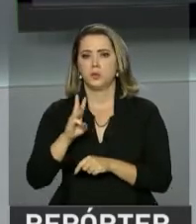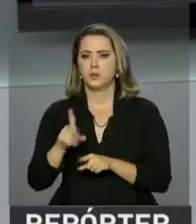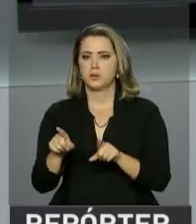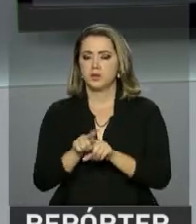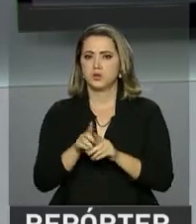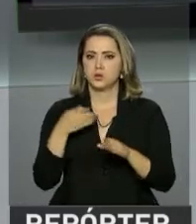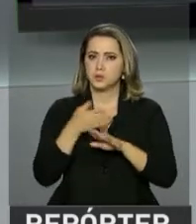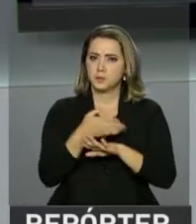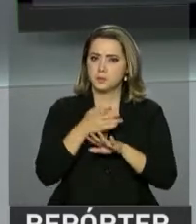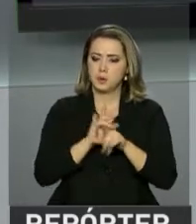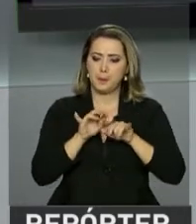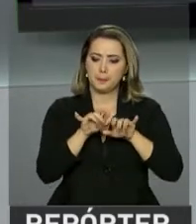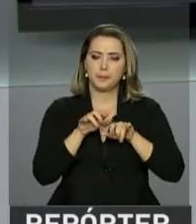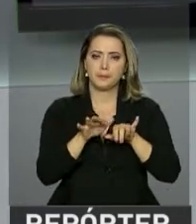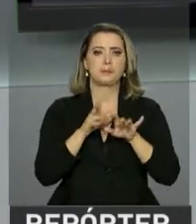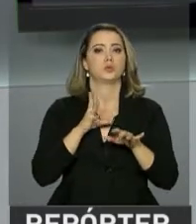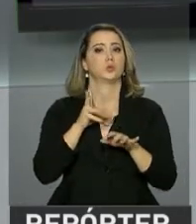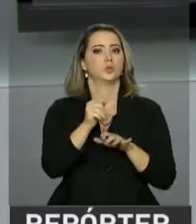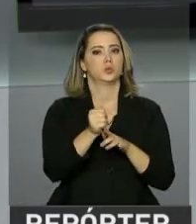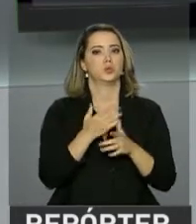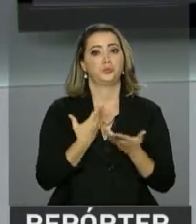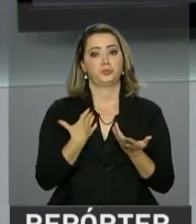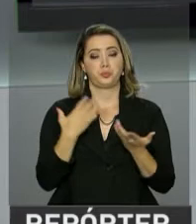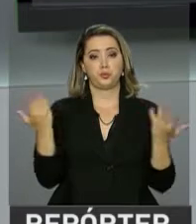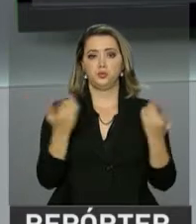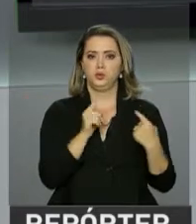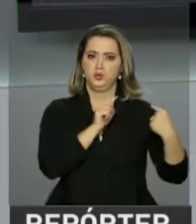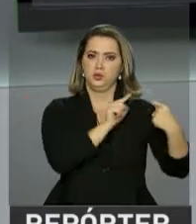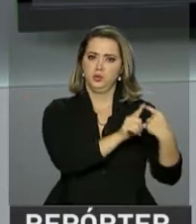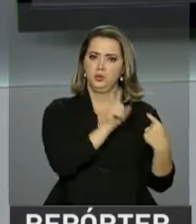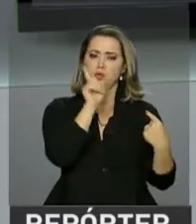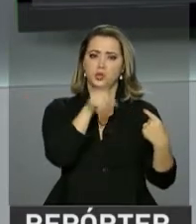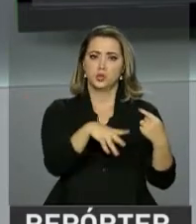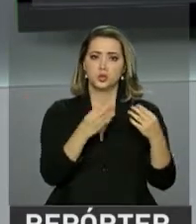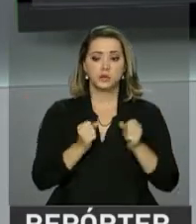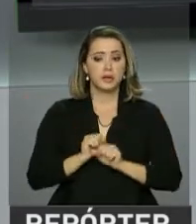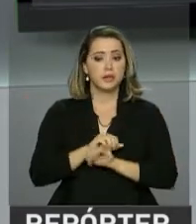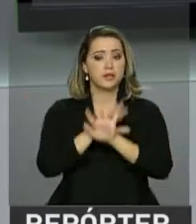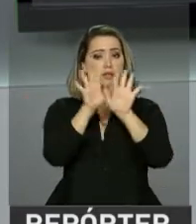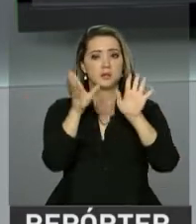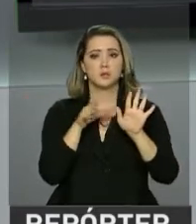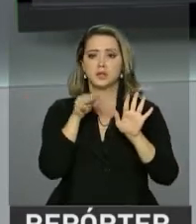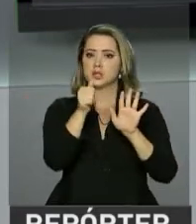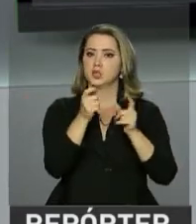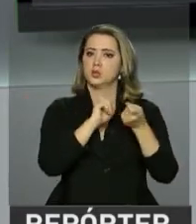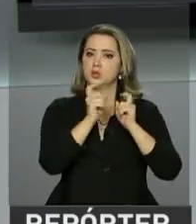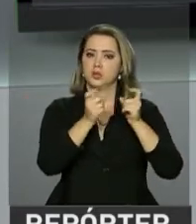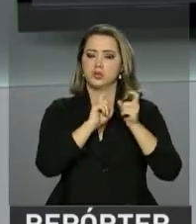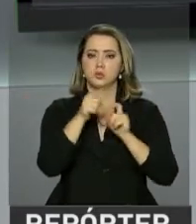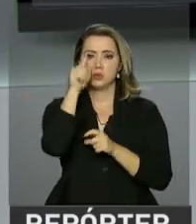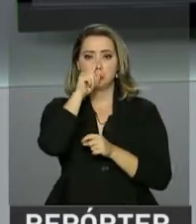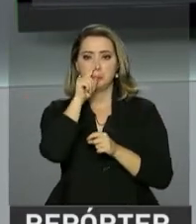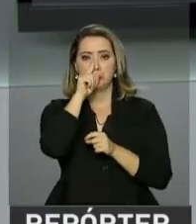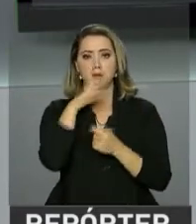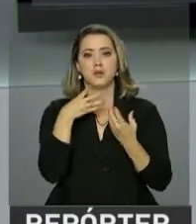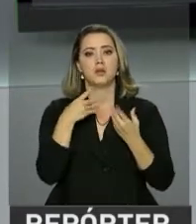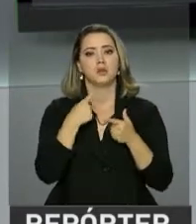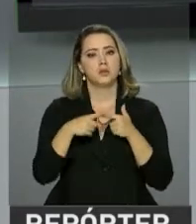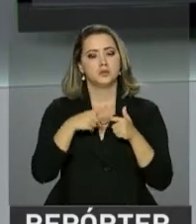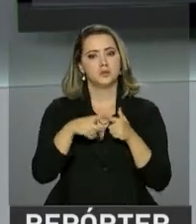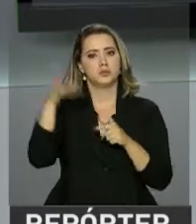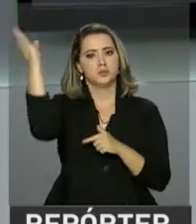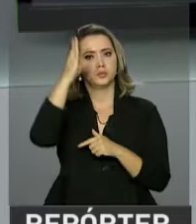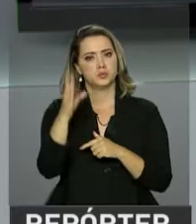Informações sobre Desastres. O sistema tem o objetivo de qualificar e dar transparência à gestão de riscos e